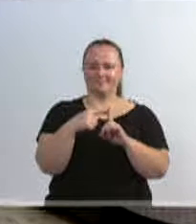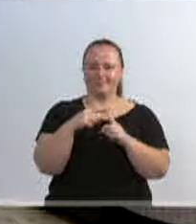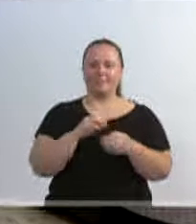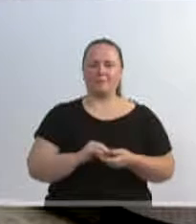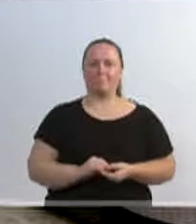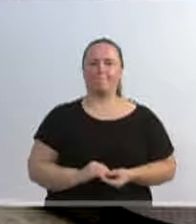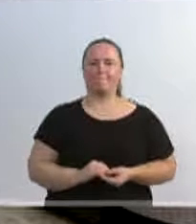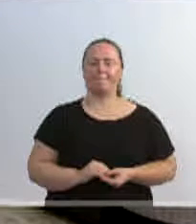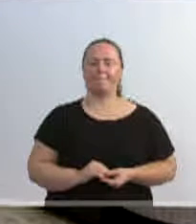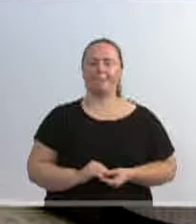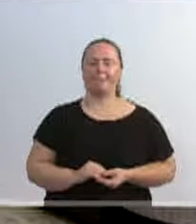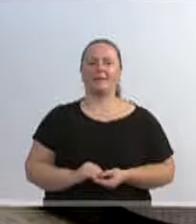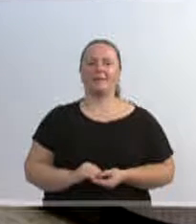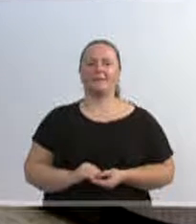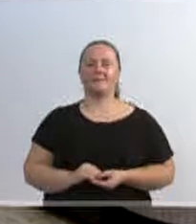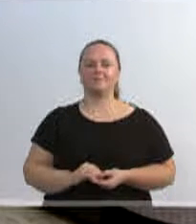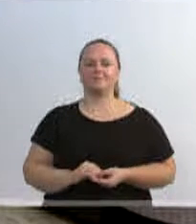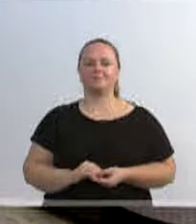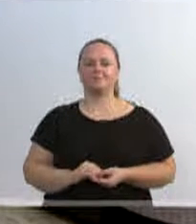participando, vereadores,